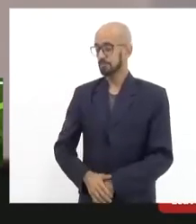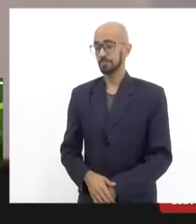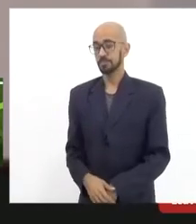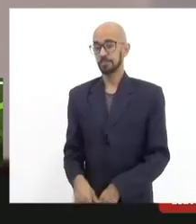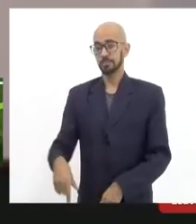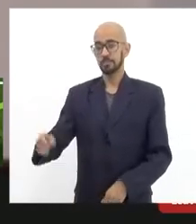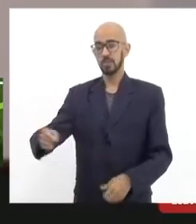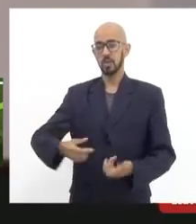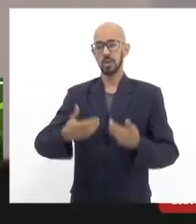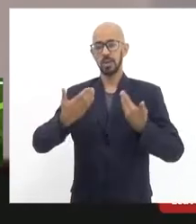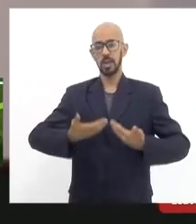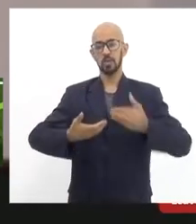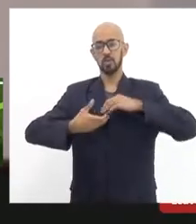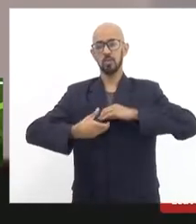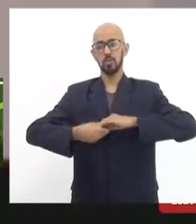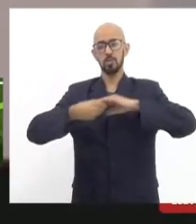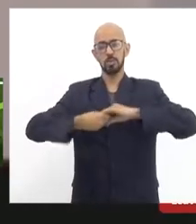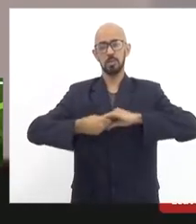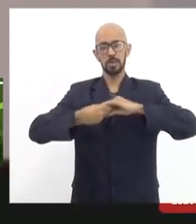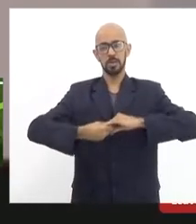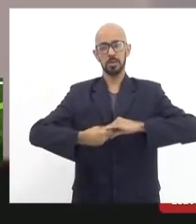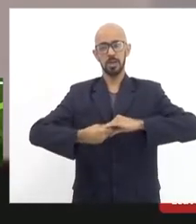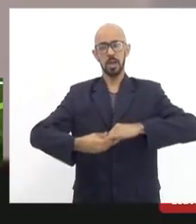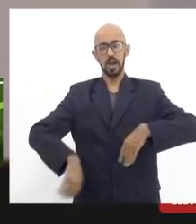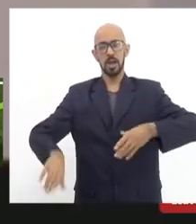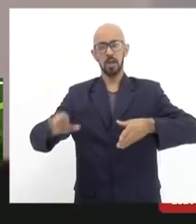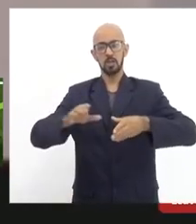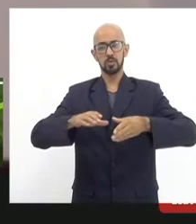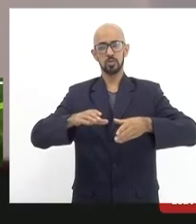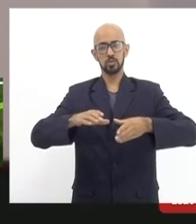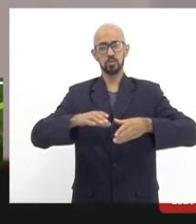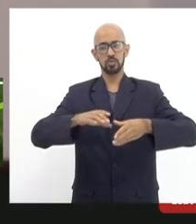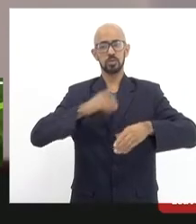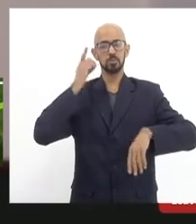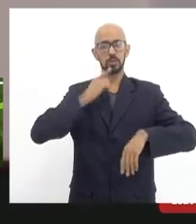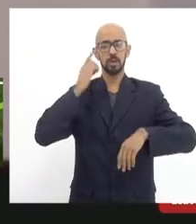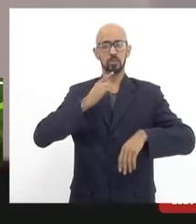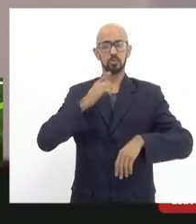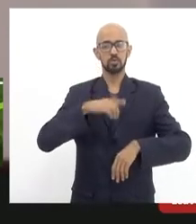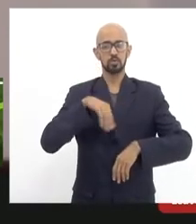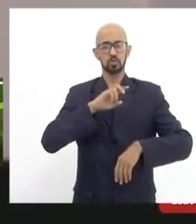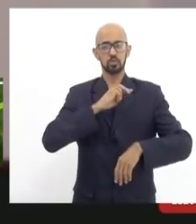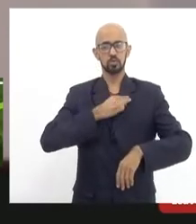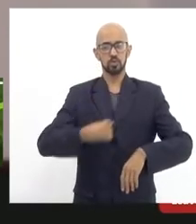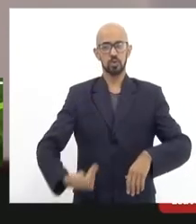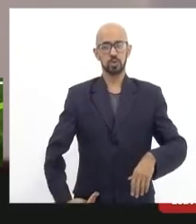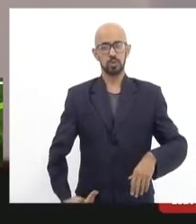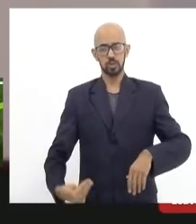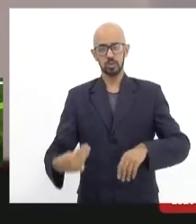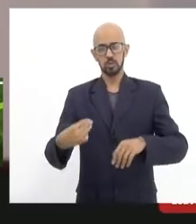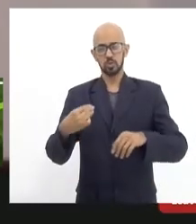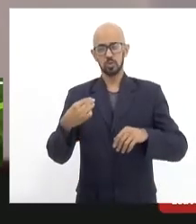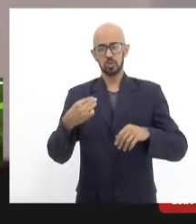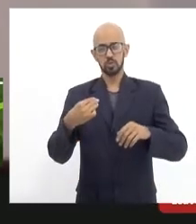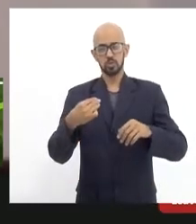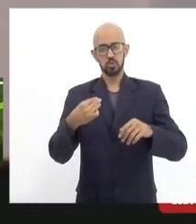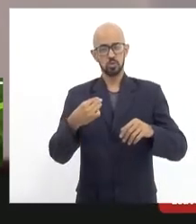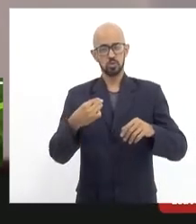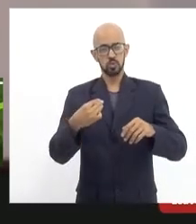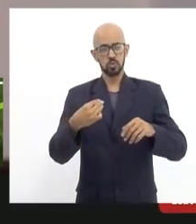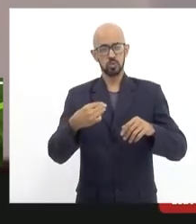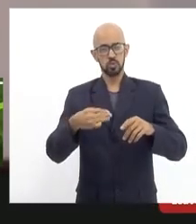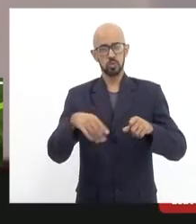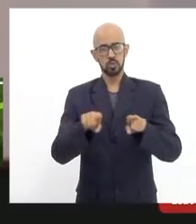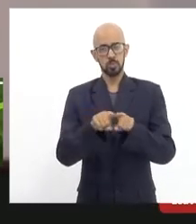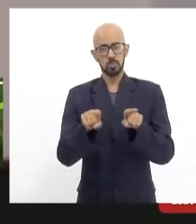os outros presidentes de comissão deputado Elian Marcoelho deputado Dionísio Lins como também cumprimentar a Mast em nome